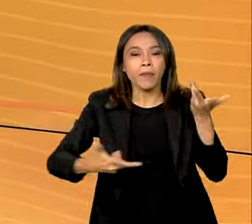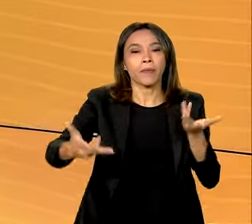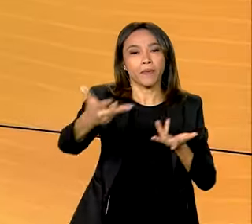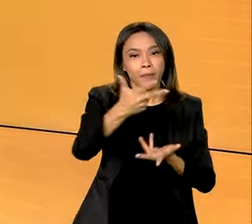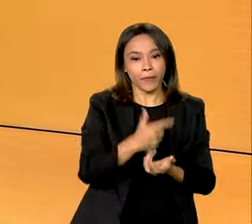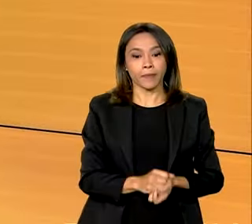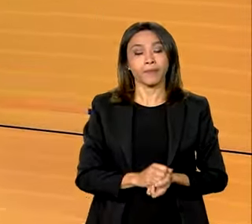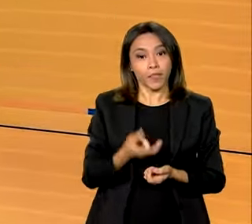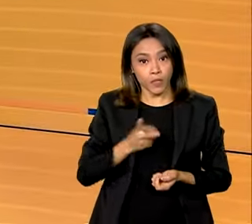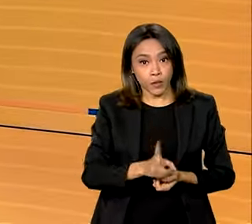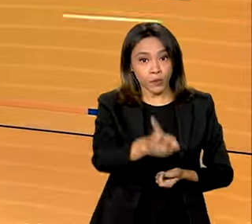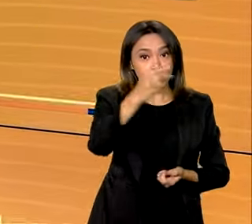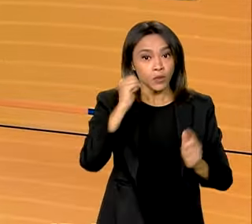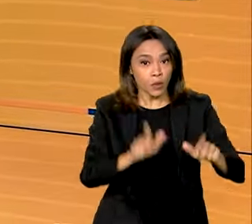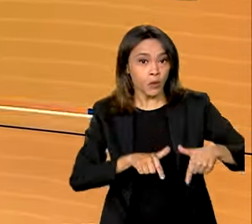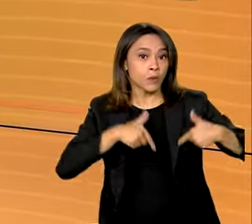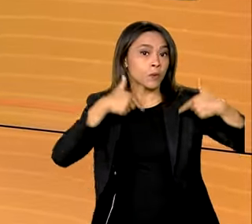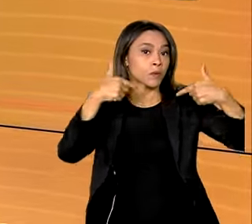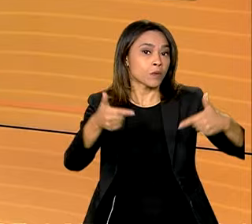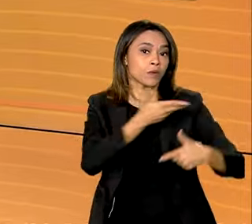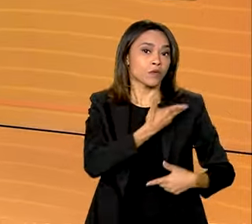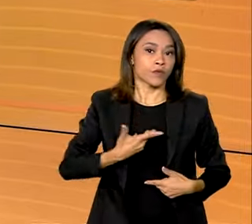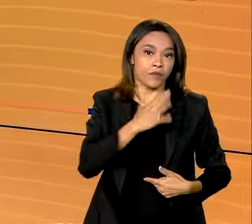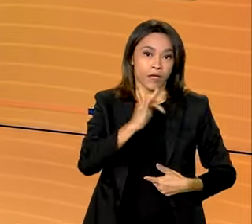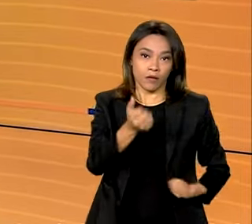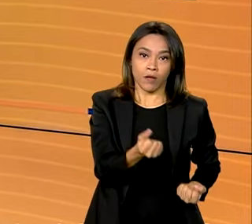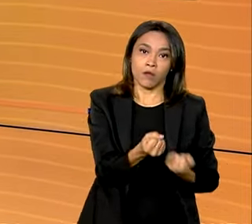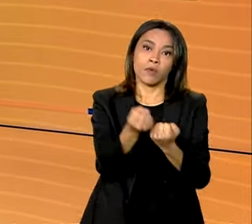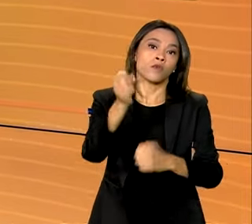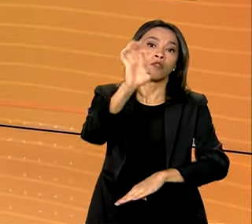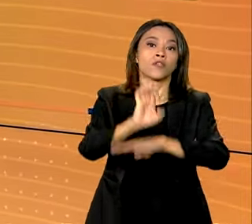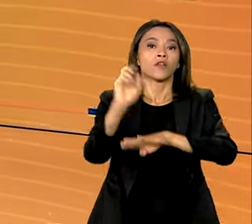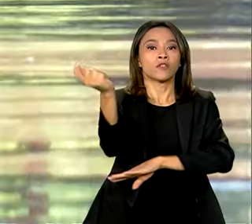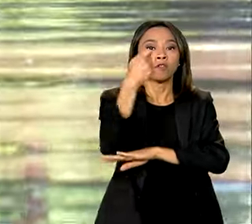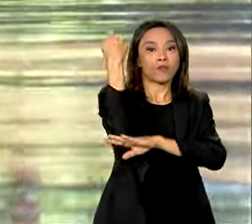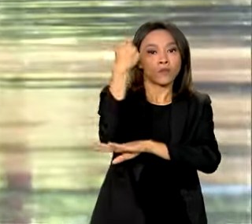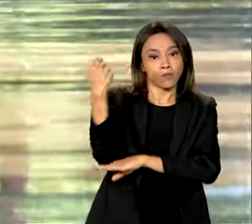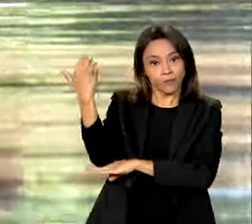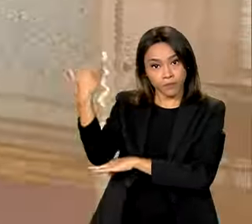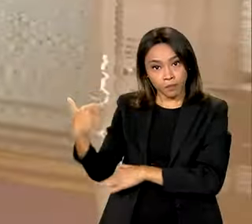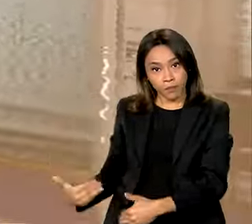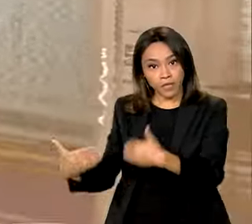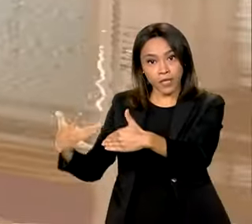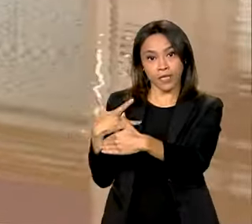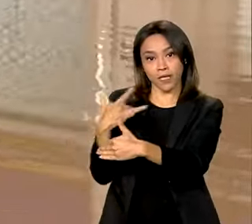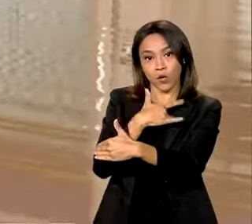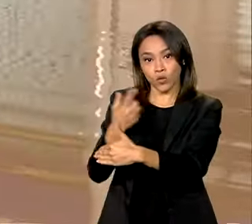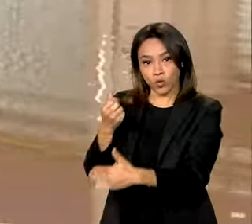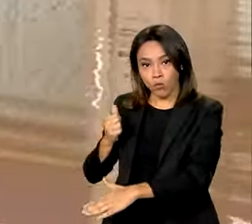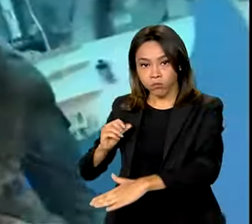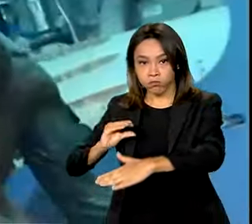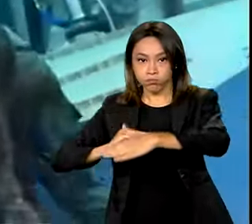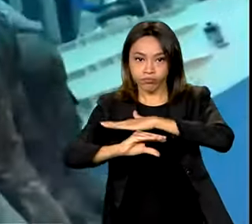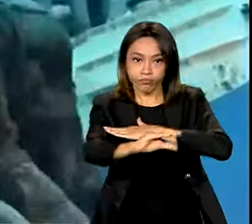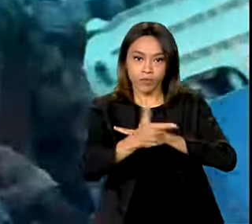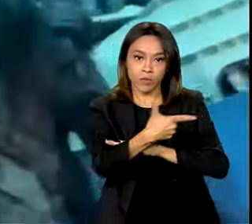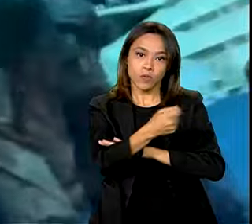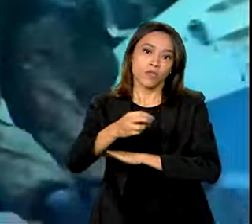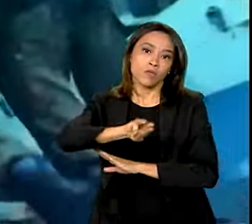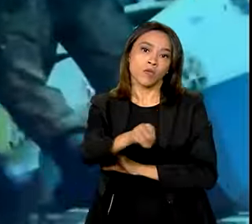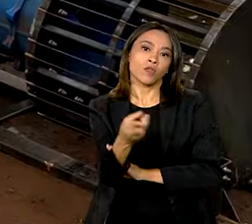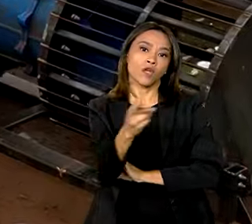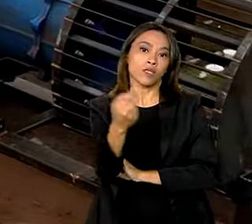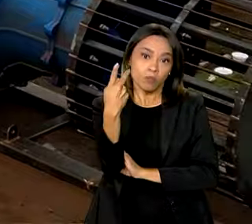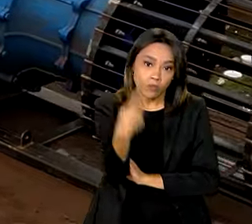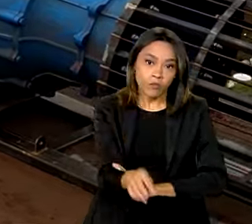E segue o trabalho do governo federal em apoio ao Rio Grande do Sul. O Ministério da Saúde destina mais 200 milhões de reais